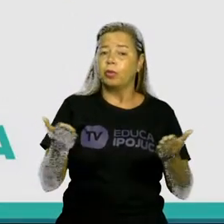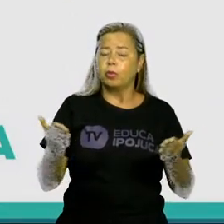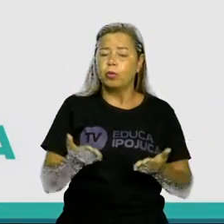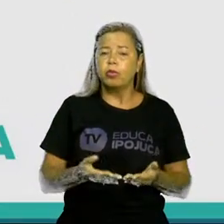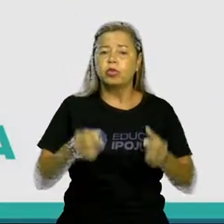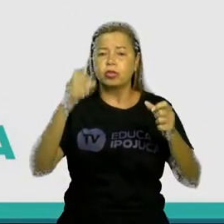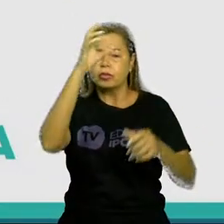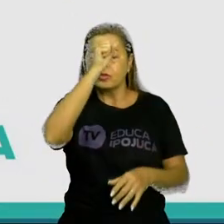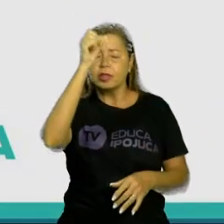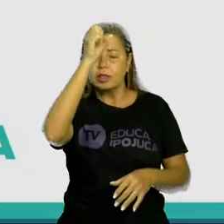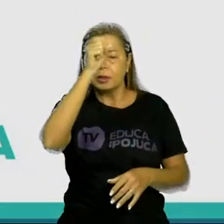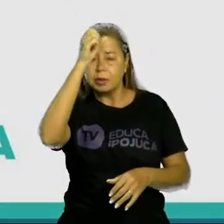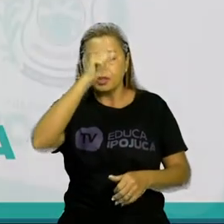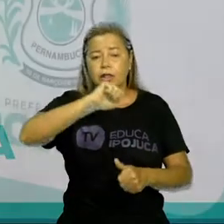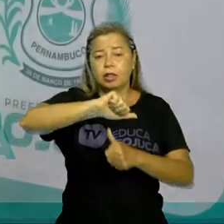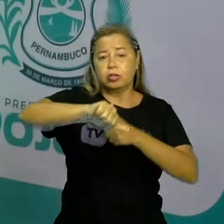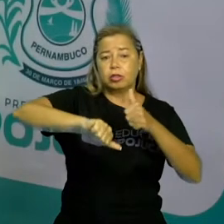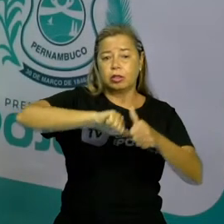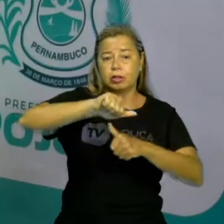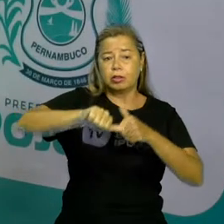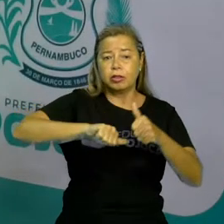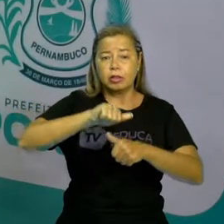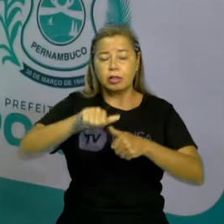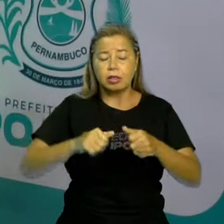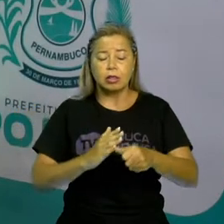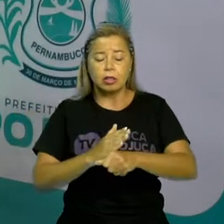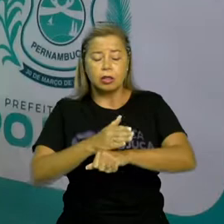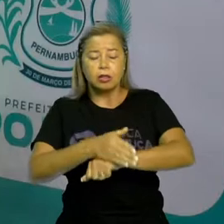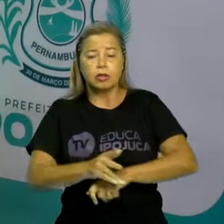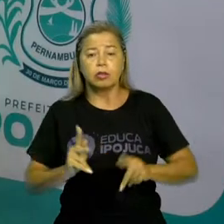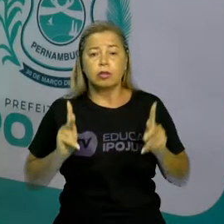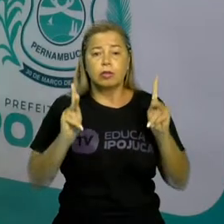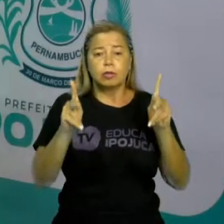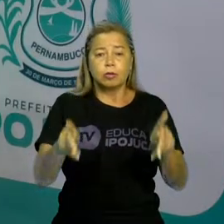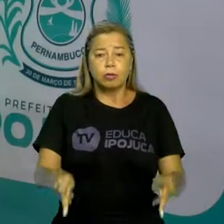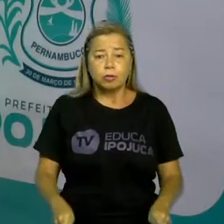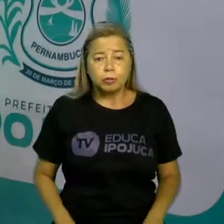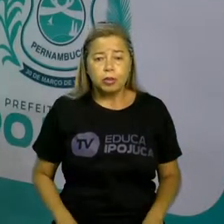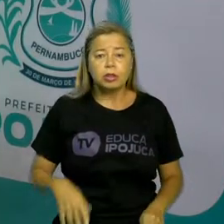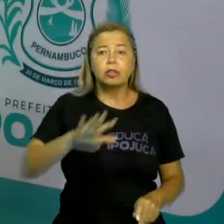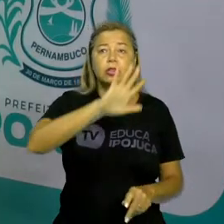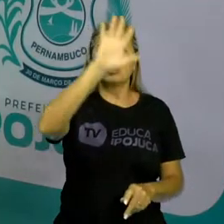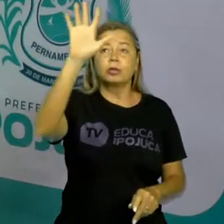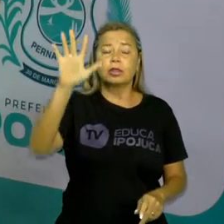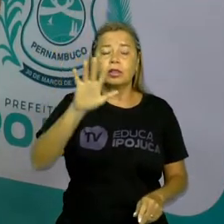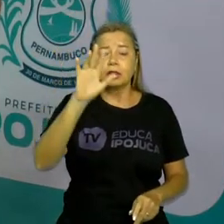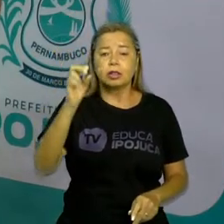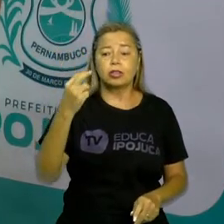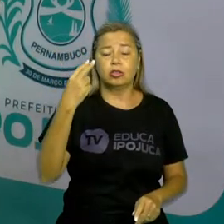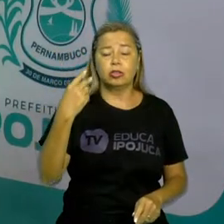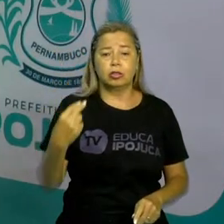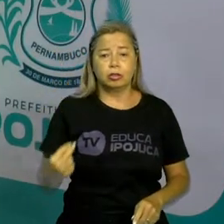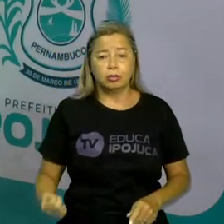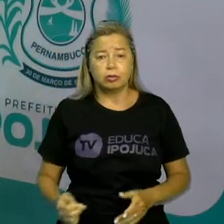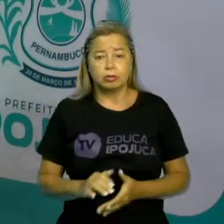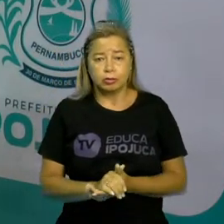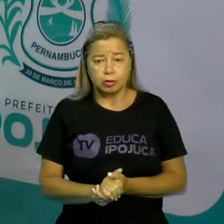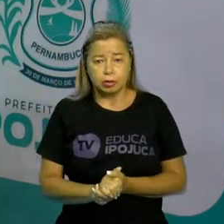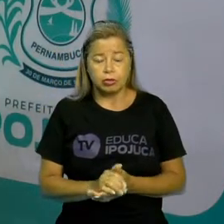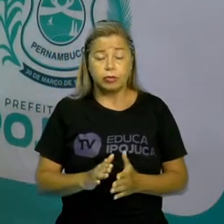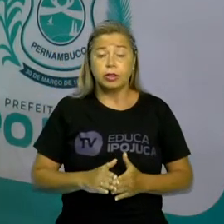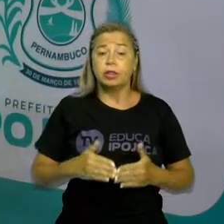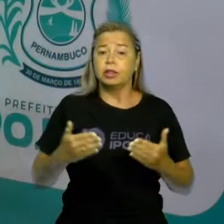humanas nas paisagens naturais. As intervenções humanas podem modificar a